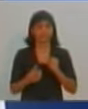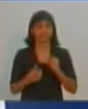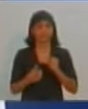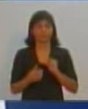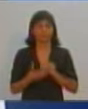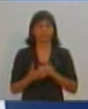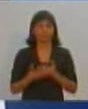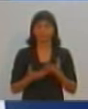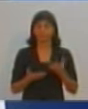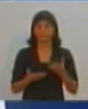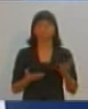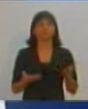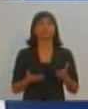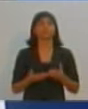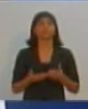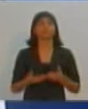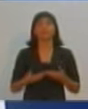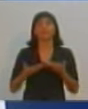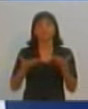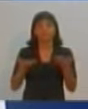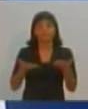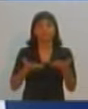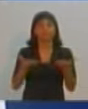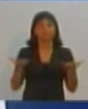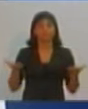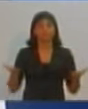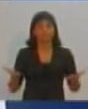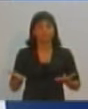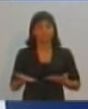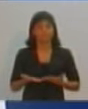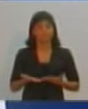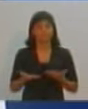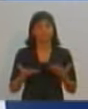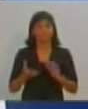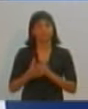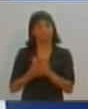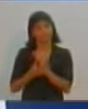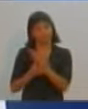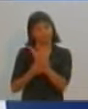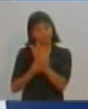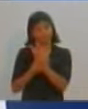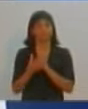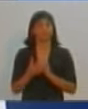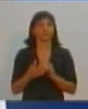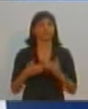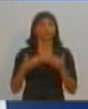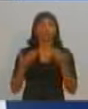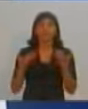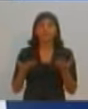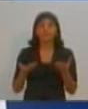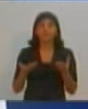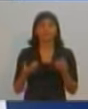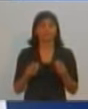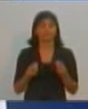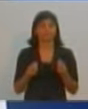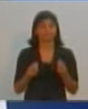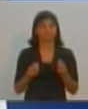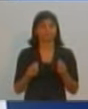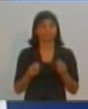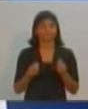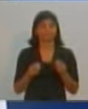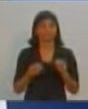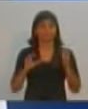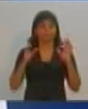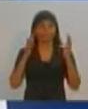sobra para poder fazer investimento. Eu pergunto para o senhor. O quanto o senhor pretende gastar no carnaval de